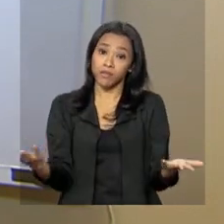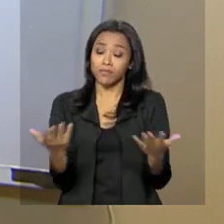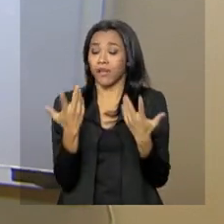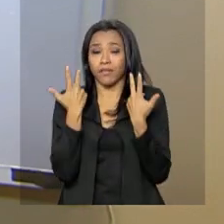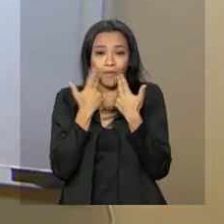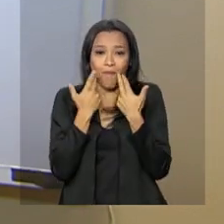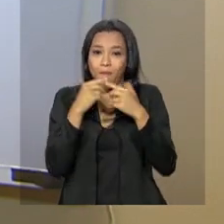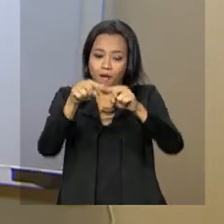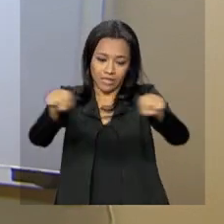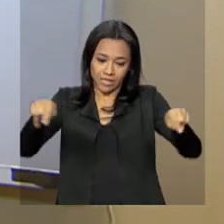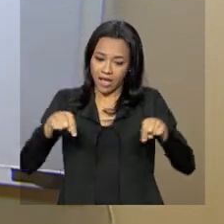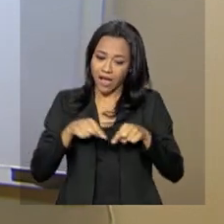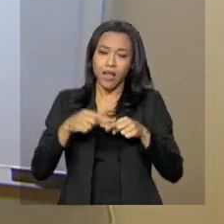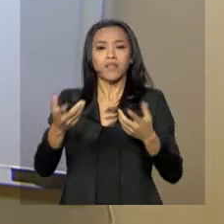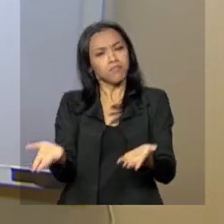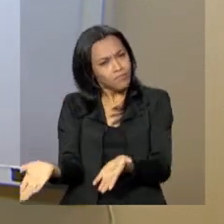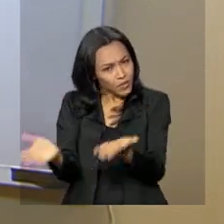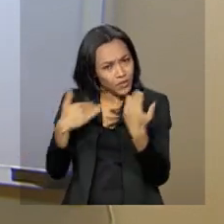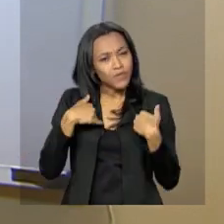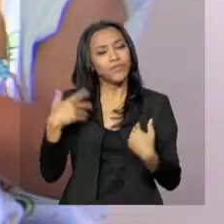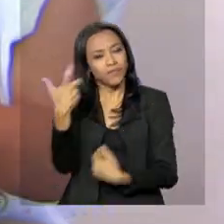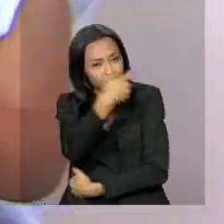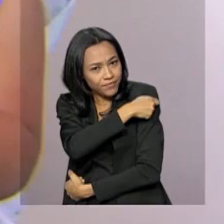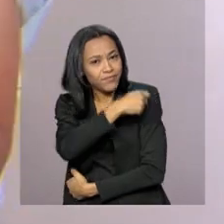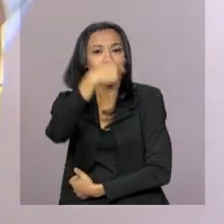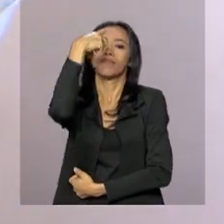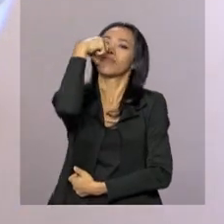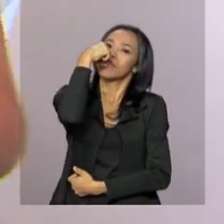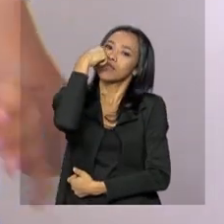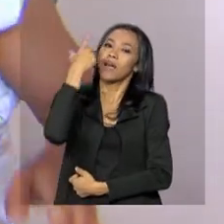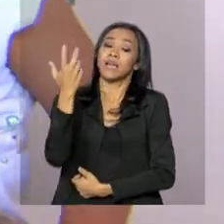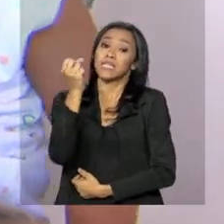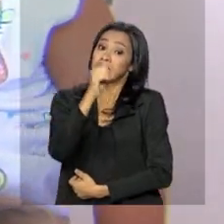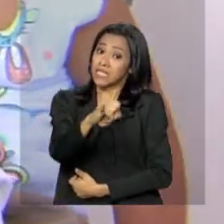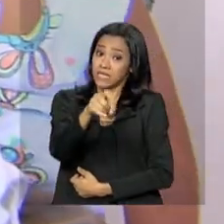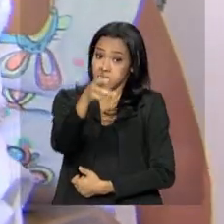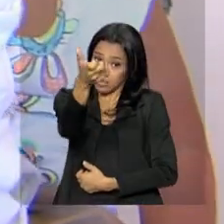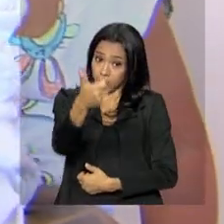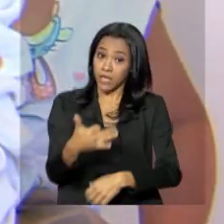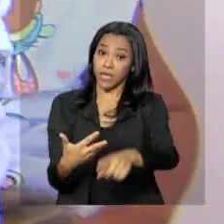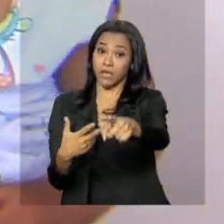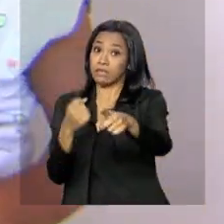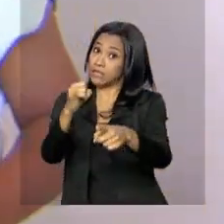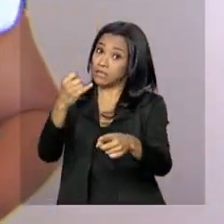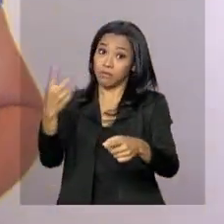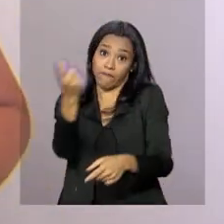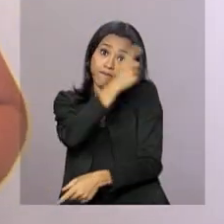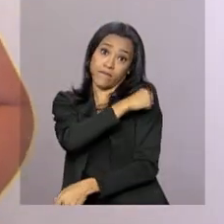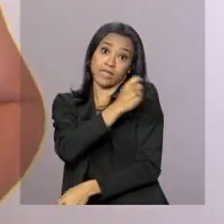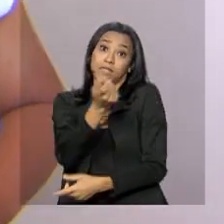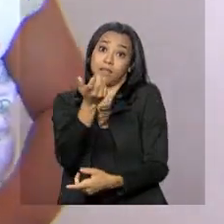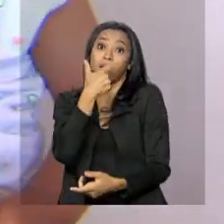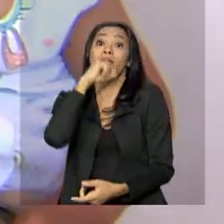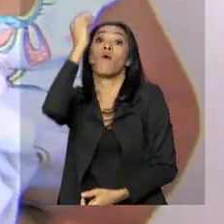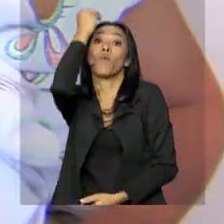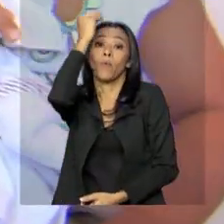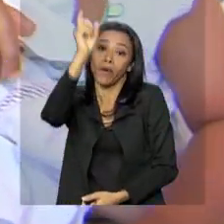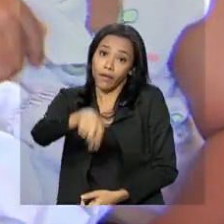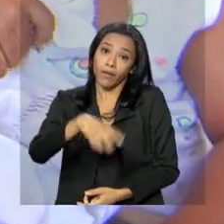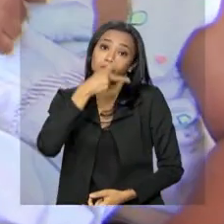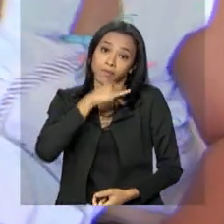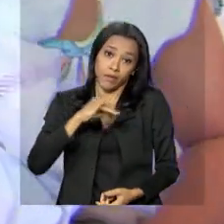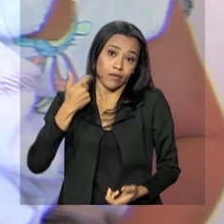bem tranquilas. Então, quem quiser vir ainda pode vir vacinar. Se a gente não vacinar, de repente pode ter algum problema. E é culpa de quem? Da gente que não